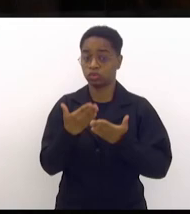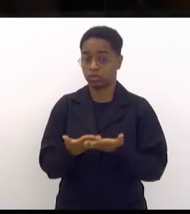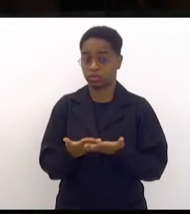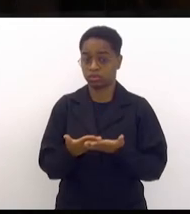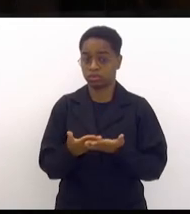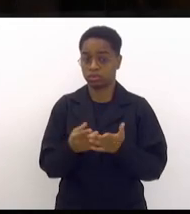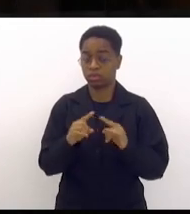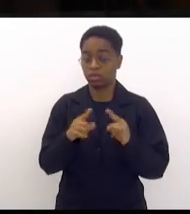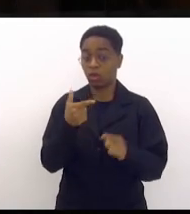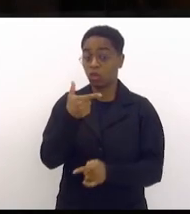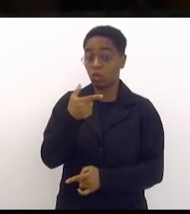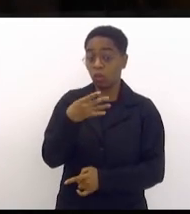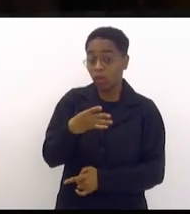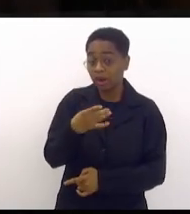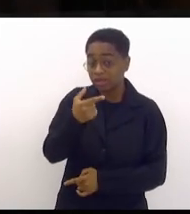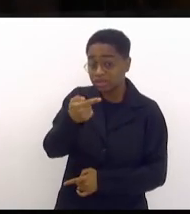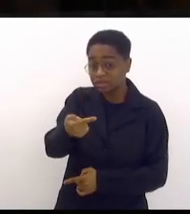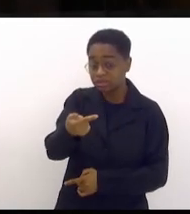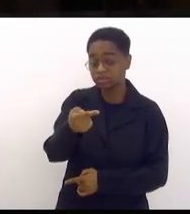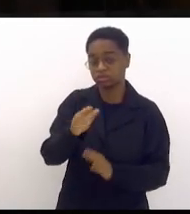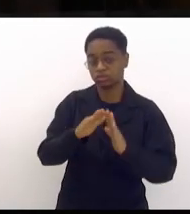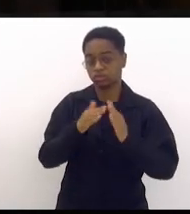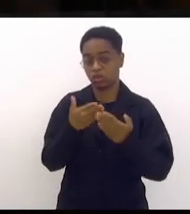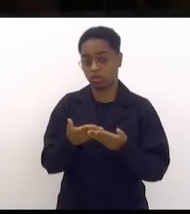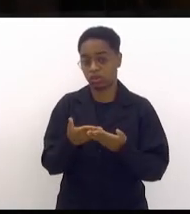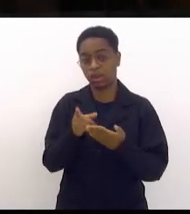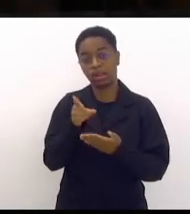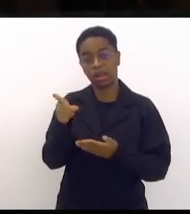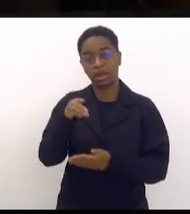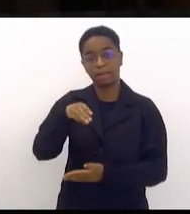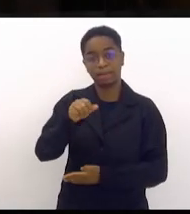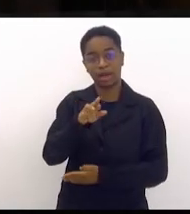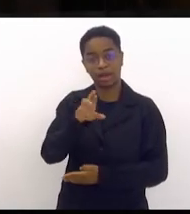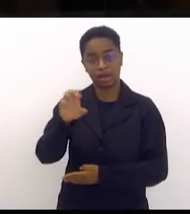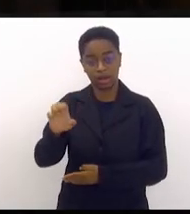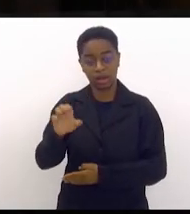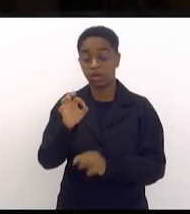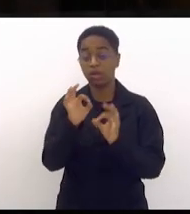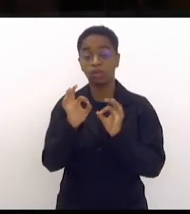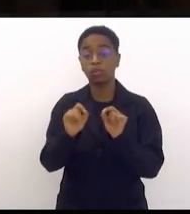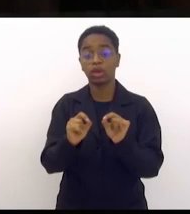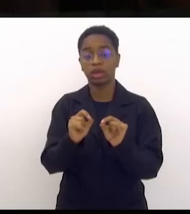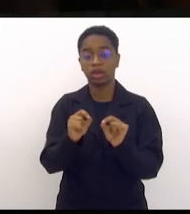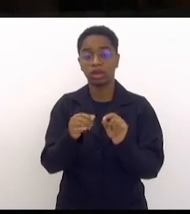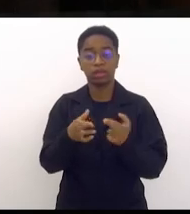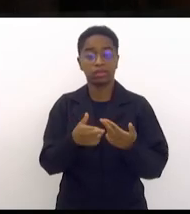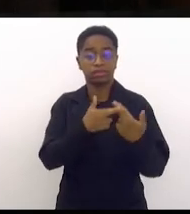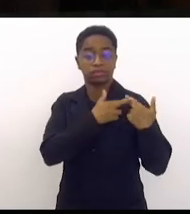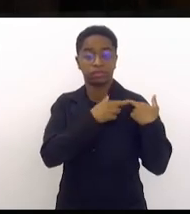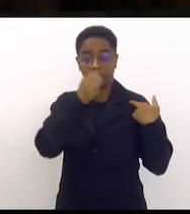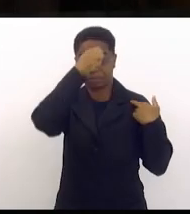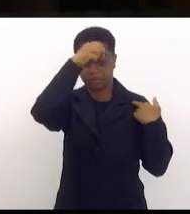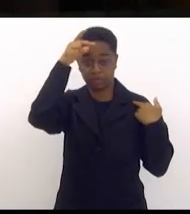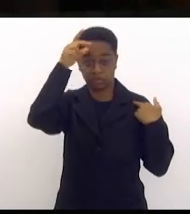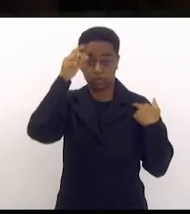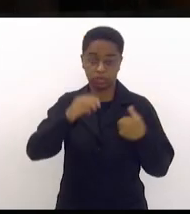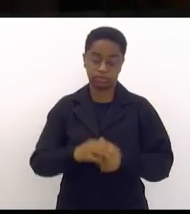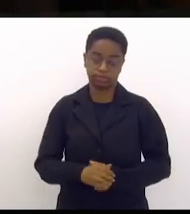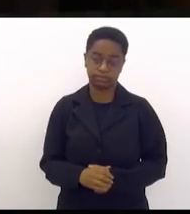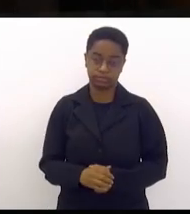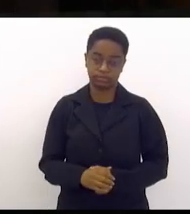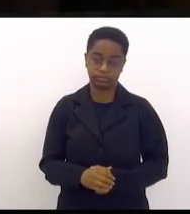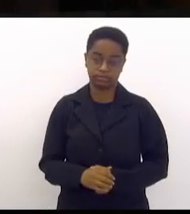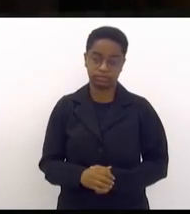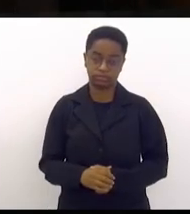das unidades de ensino da Maré são exatamente sob responsabilidade da Prefeitura do Rio de Janeiro.